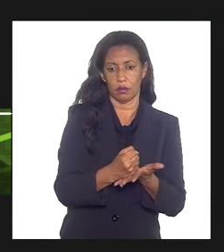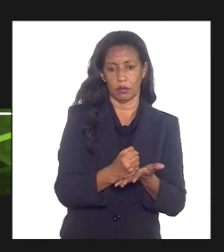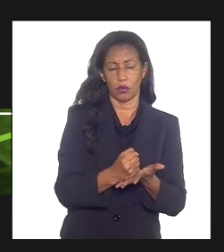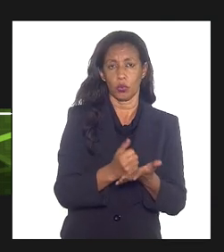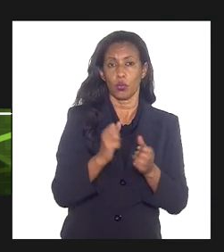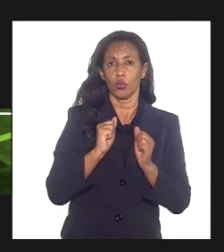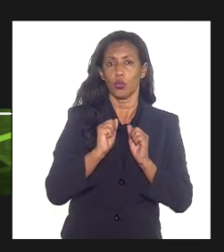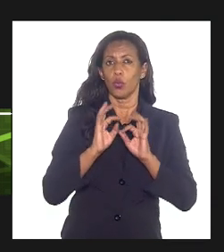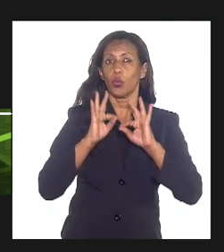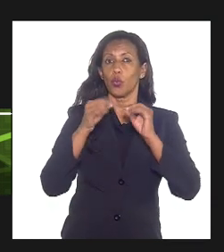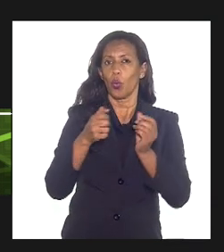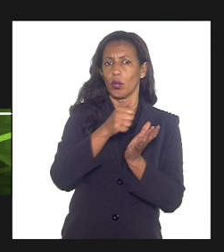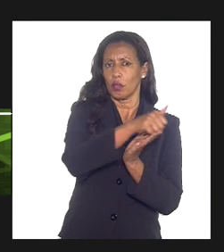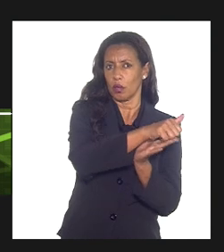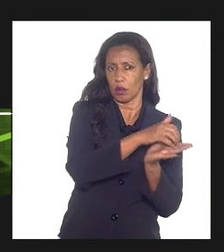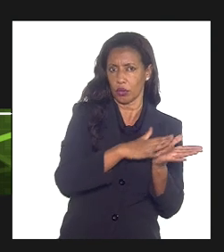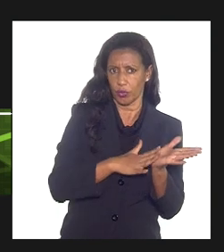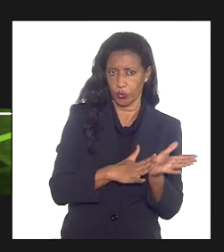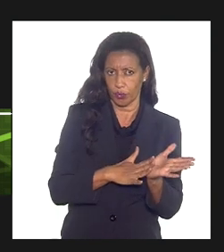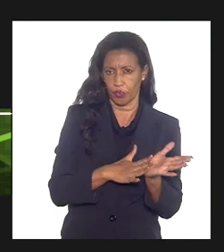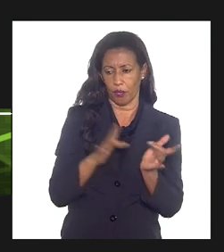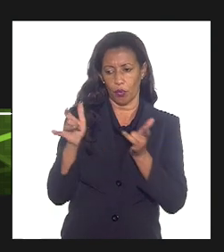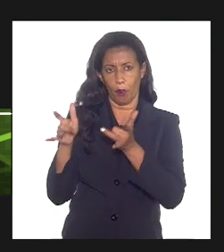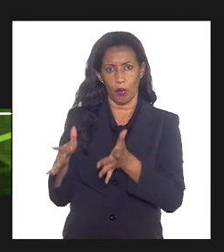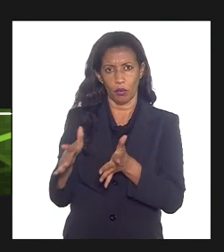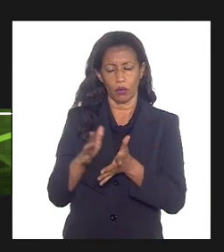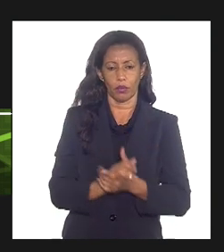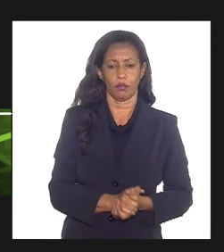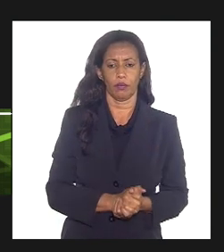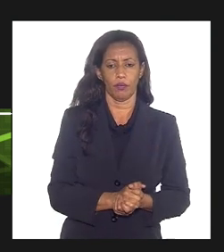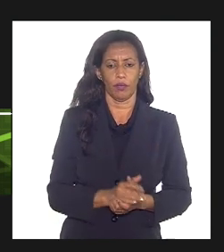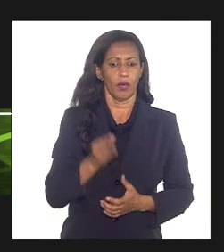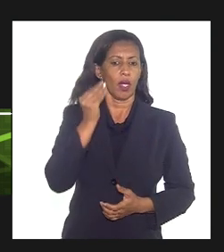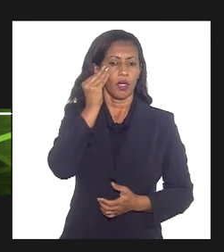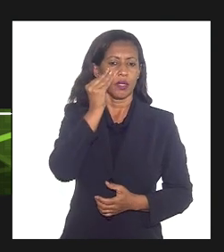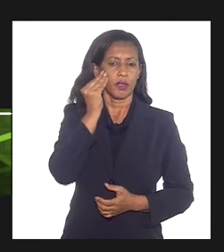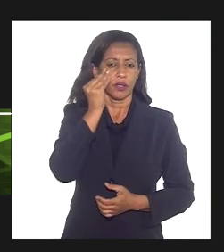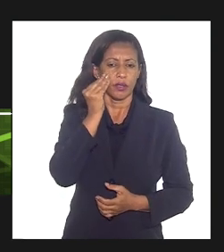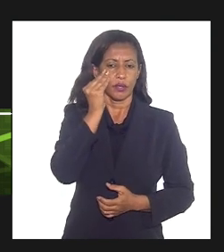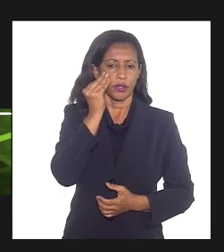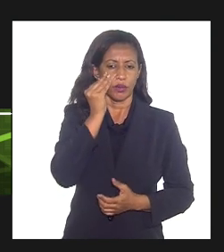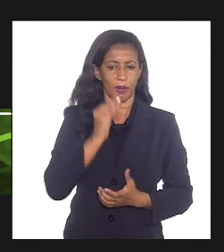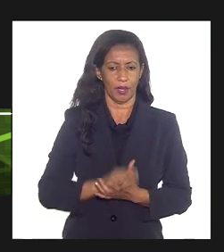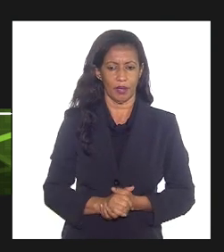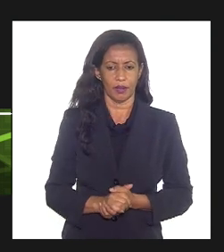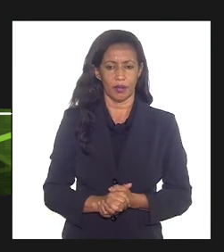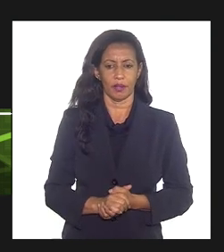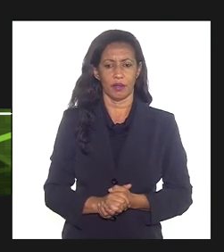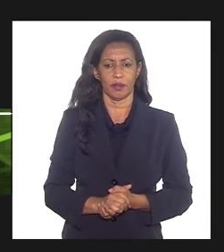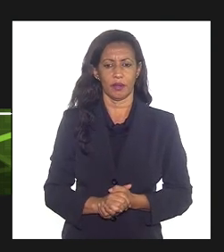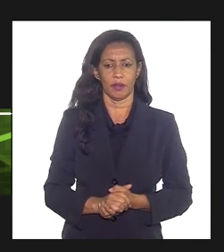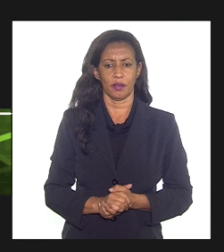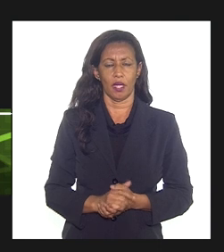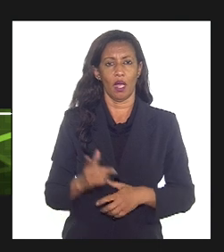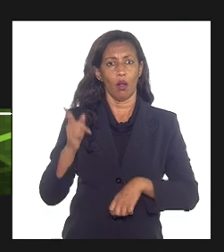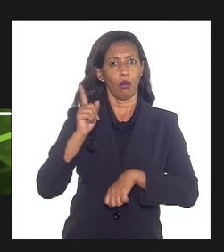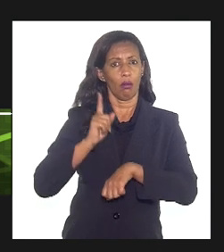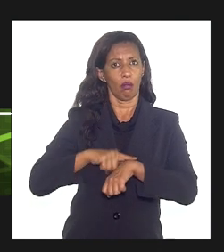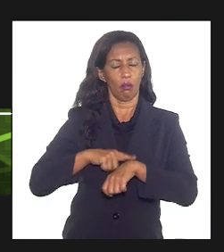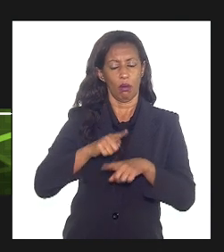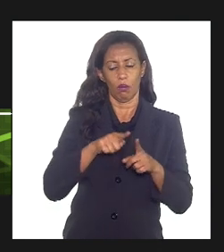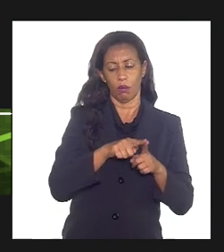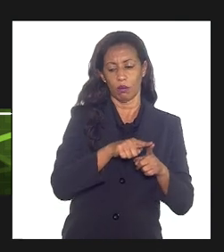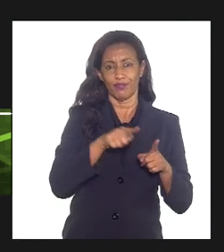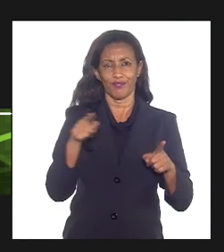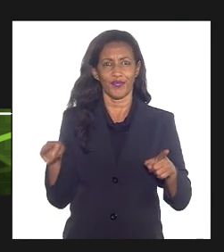atividades, escopo do abandono. A experiência, sobretudo em relação aos prazos para execução desse